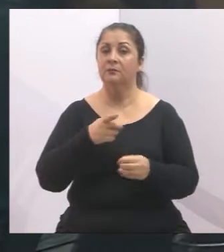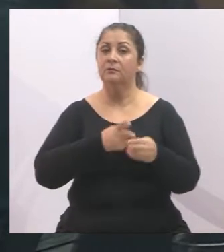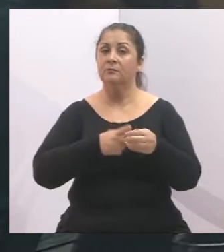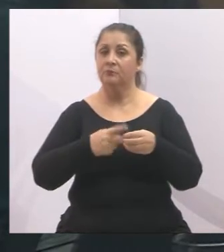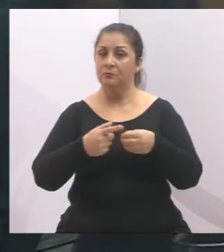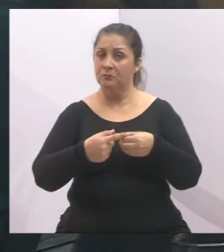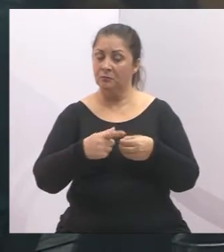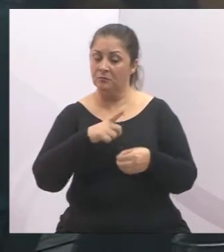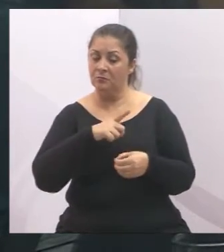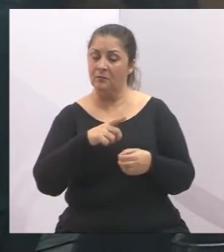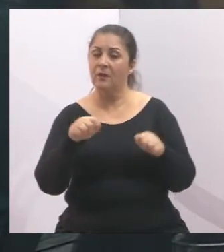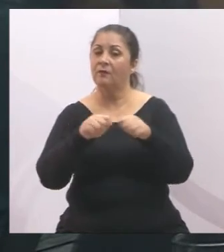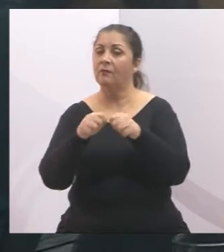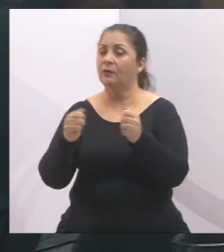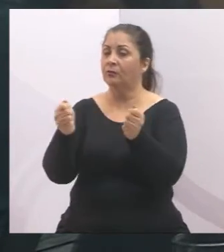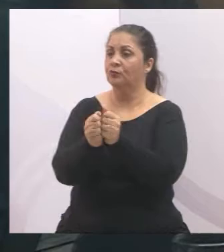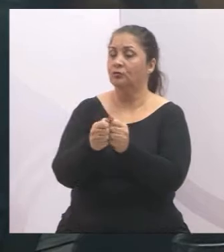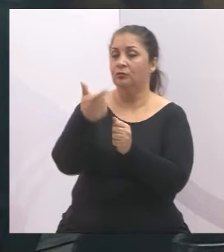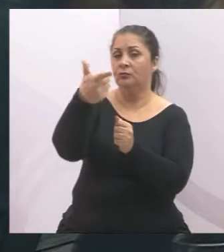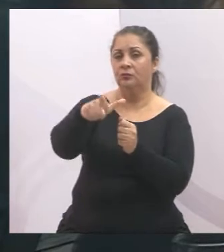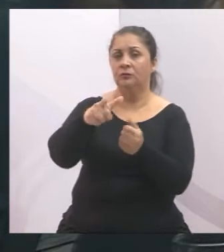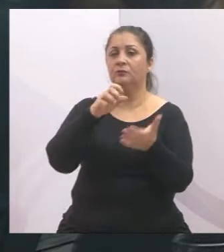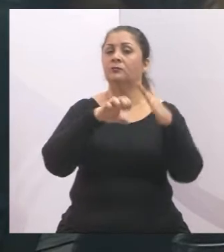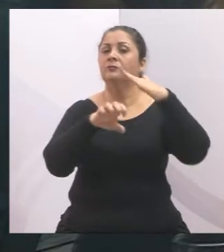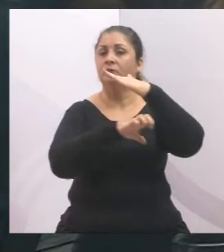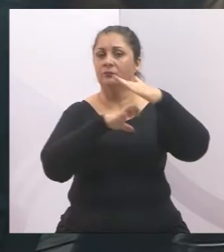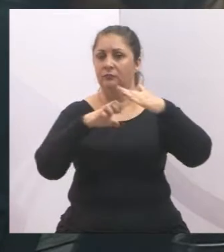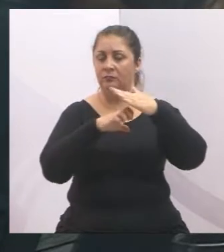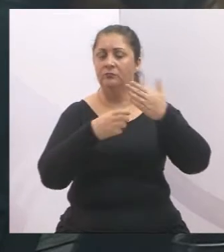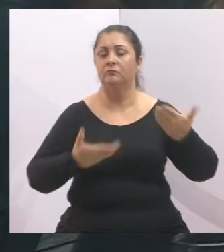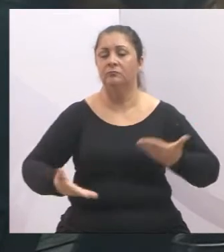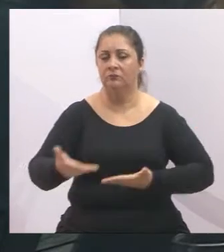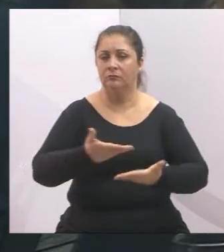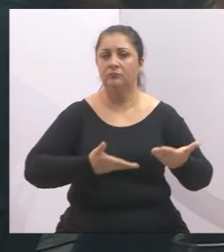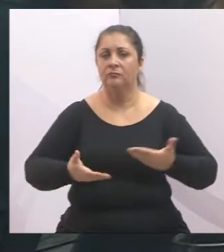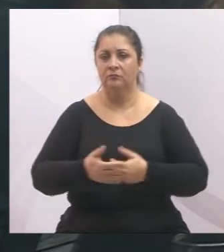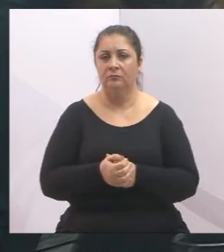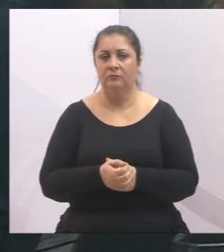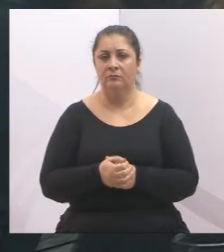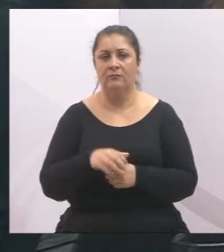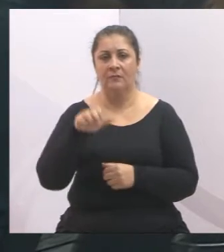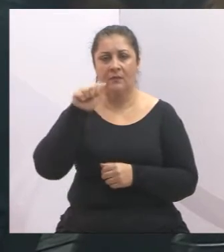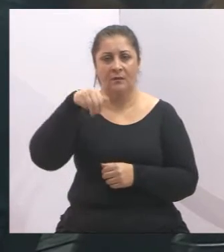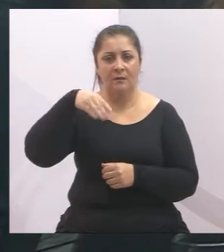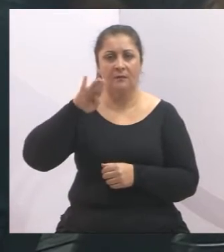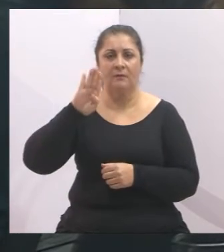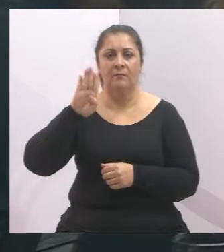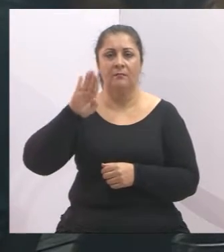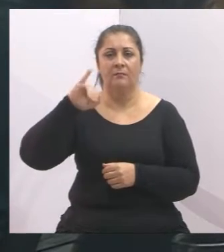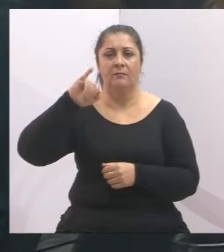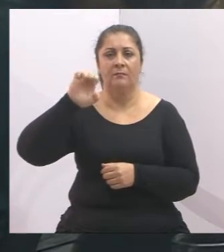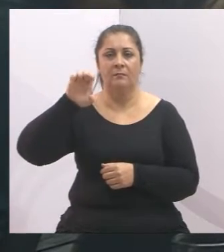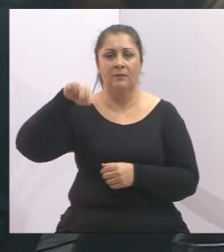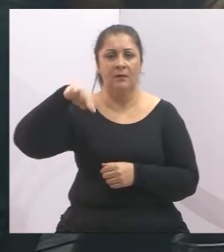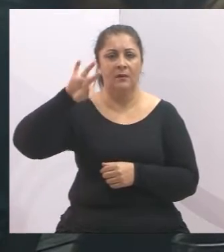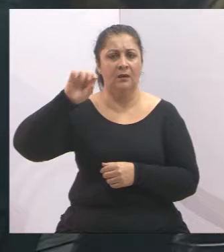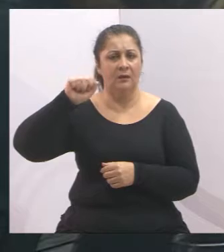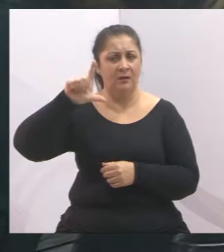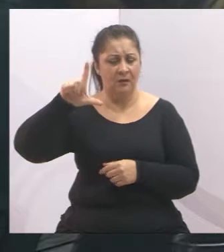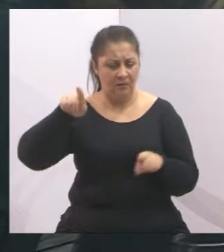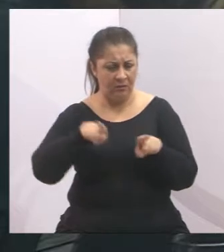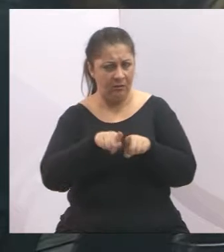celebra com as empresas prestadores de serviço, e a ambiental não está a salva dessa